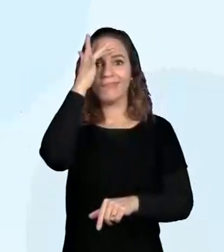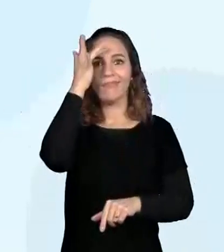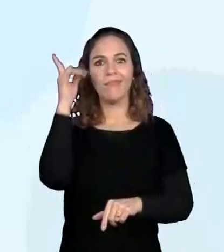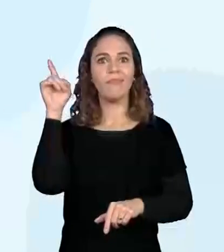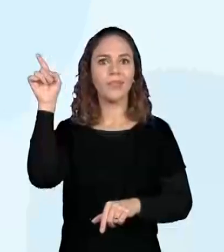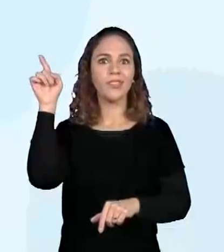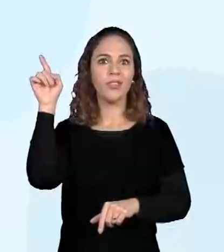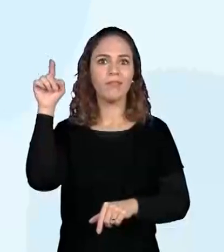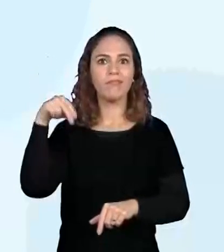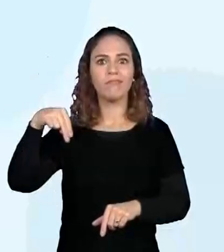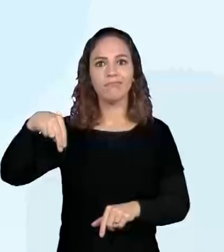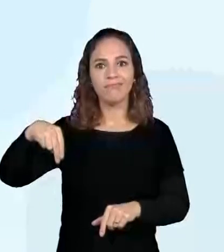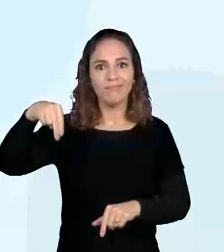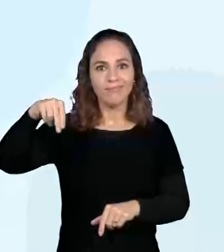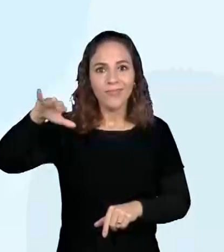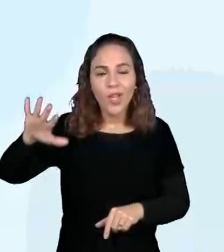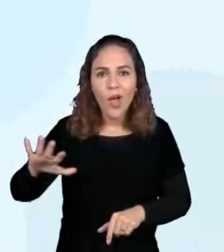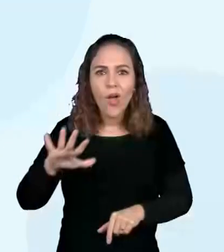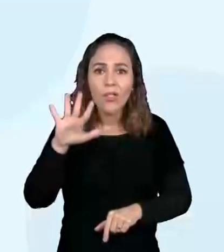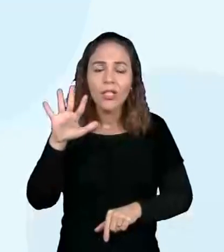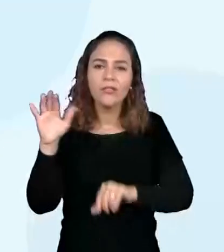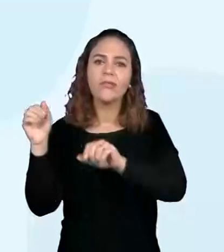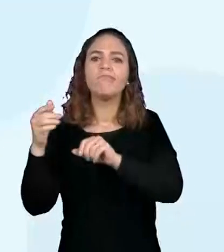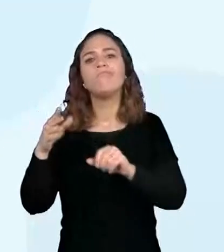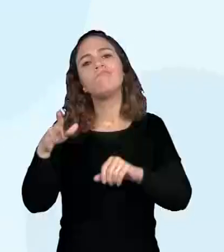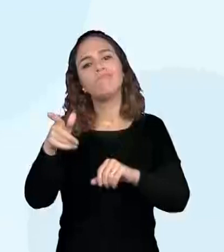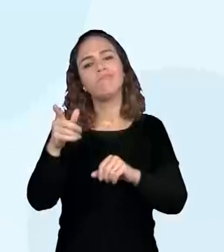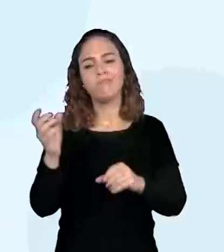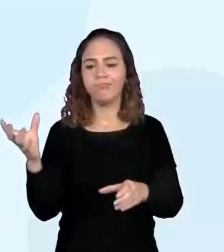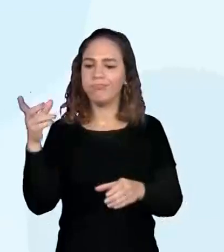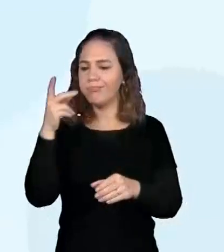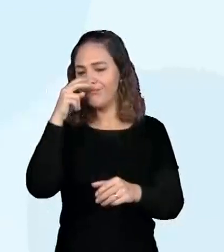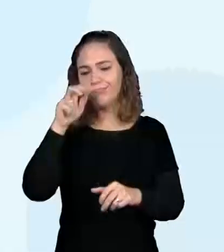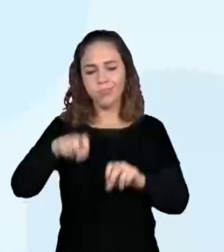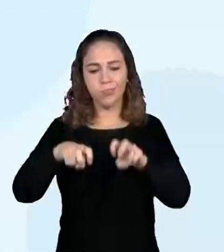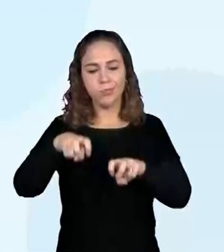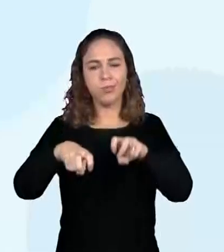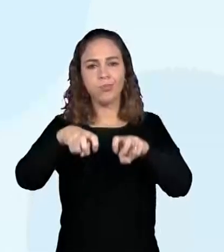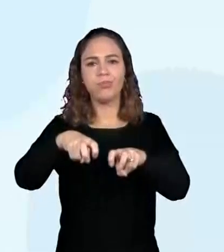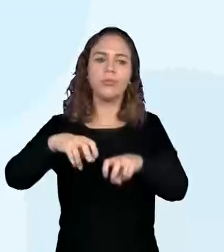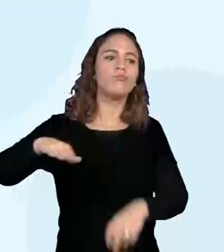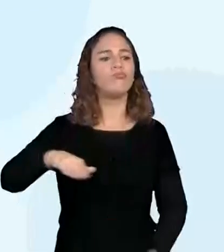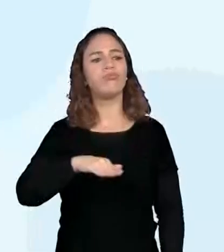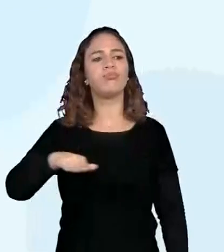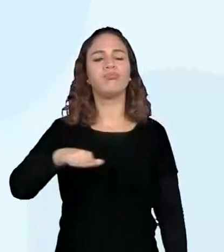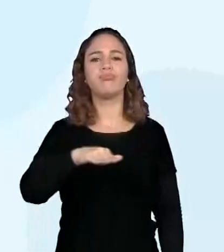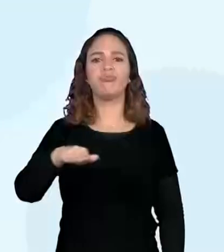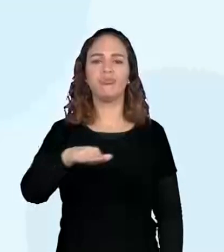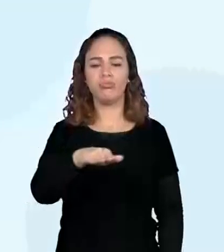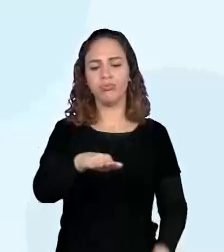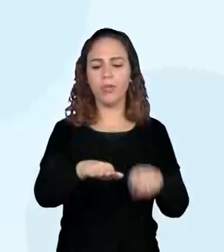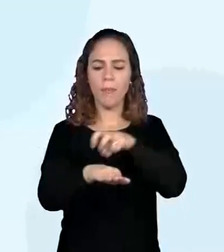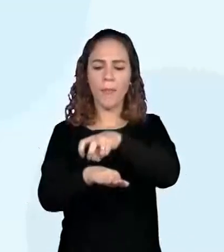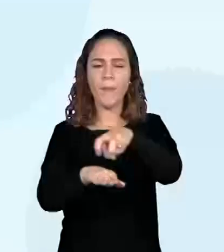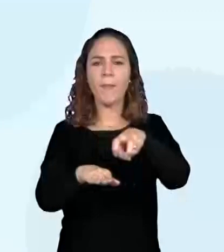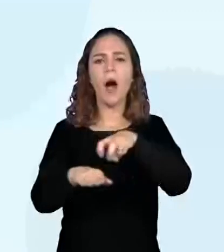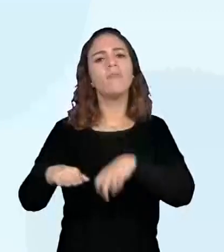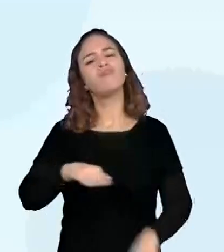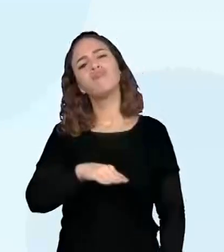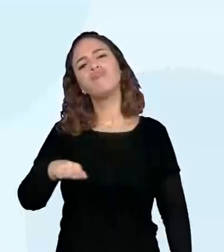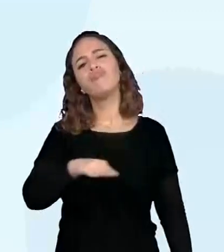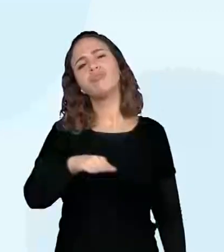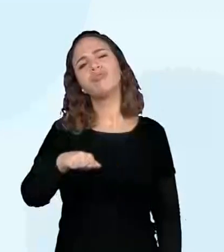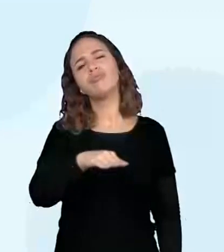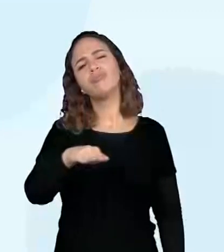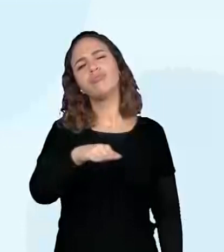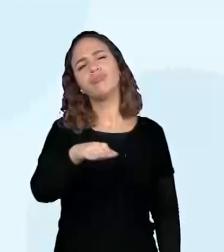migrando, saindo da sua região em busca de uma outra região, principalmente São Paulo e Rio de Janeiro. Olha só, bem